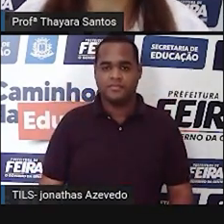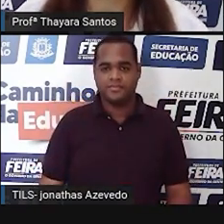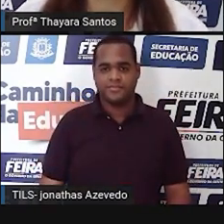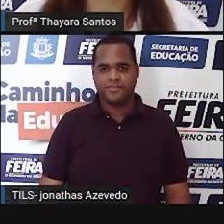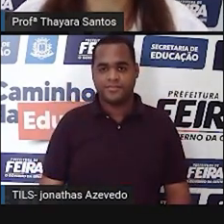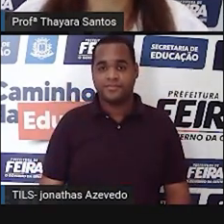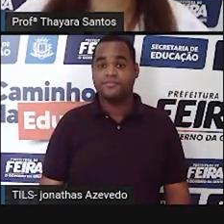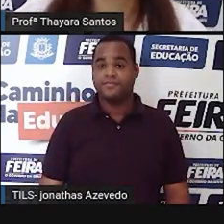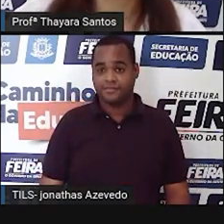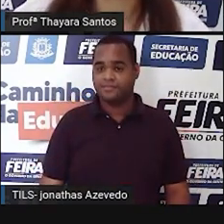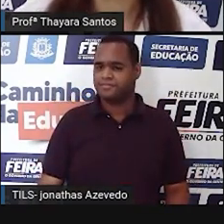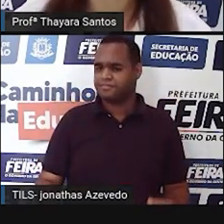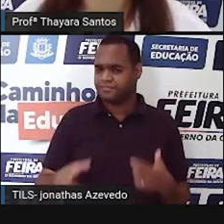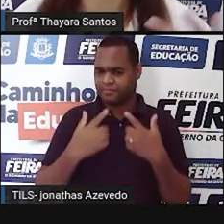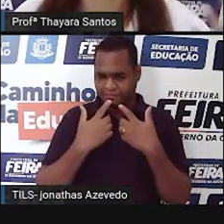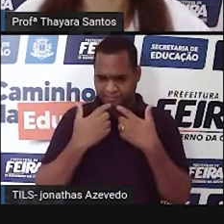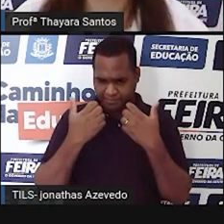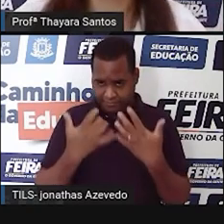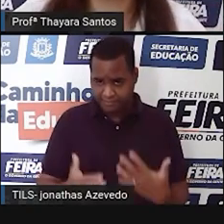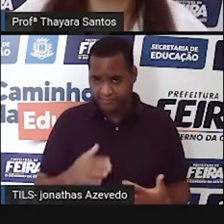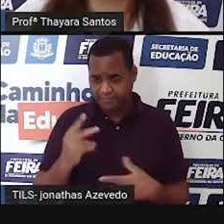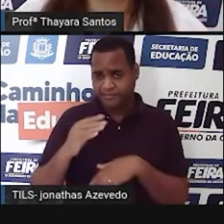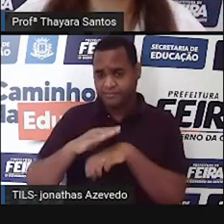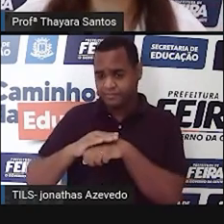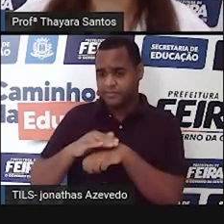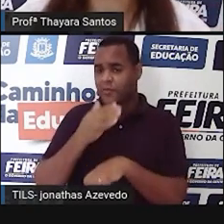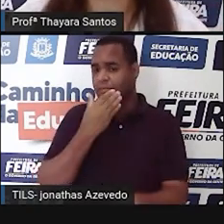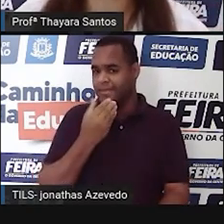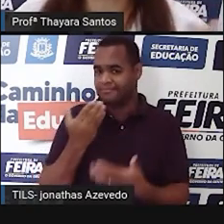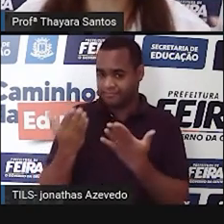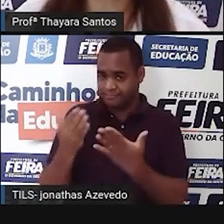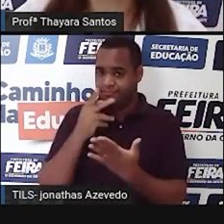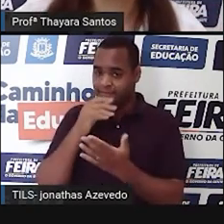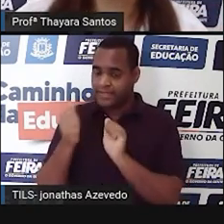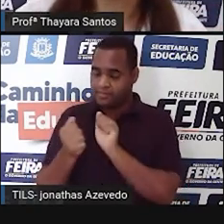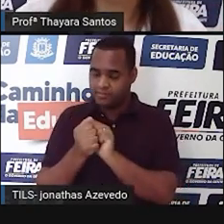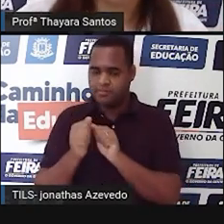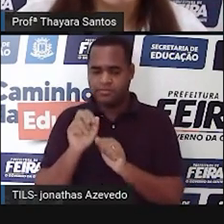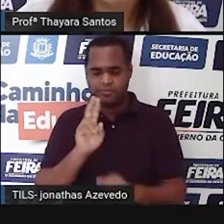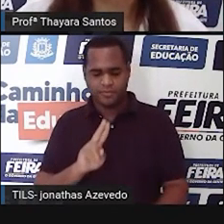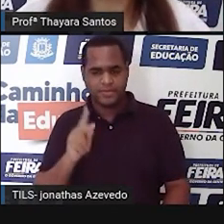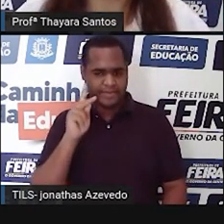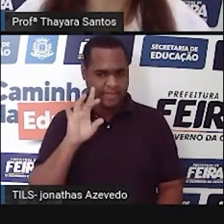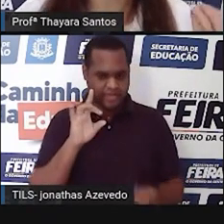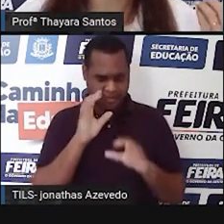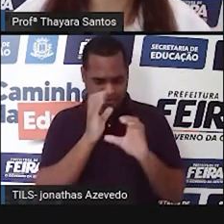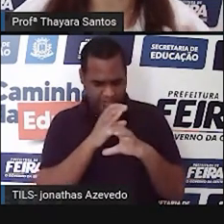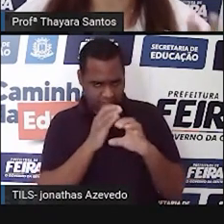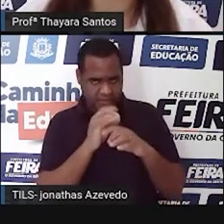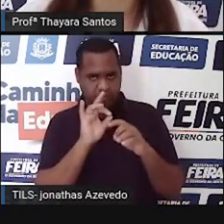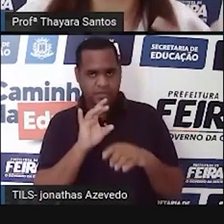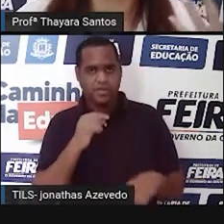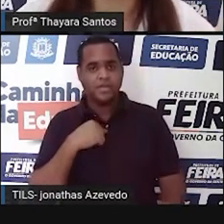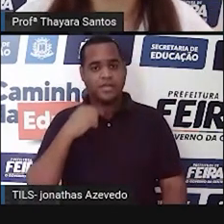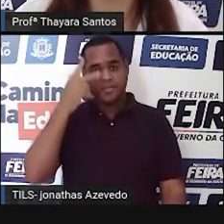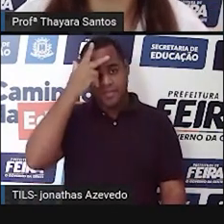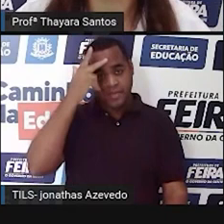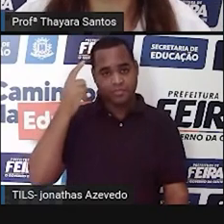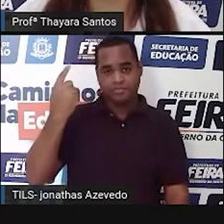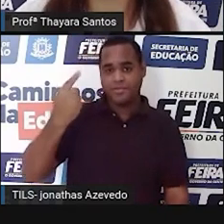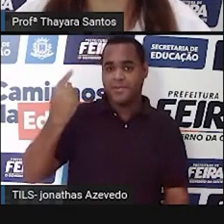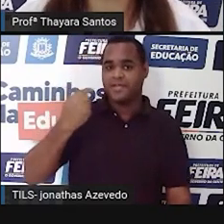Só que, como eu falei, Zacharias Janssen e o pai dele não usavam para fins científicos. A primeira pessoa que tem